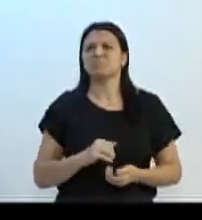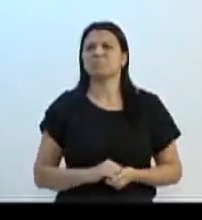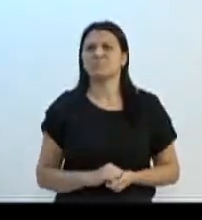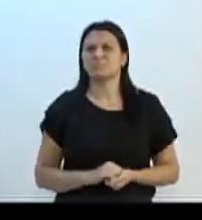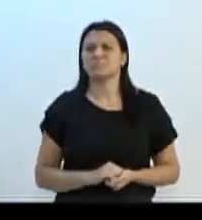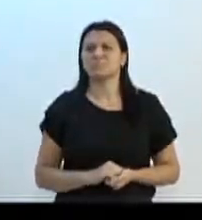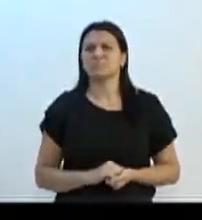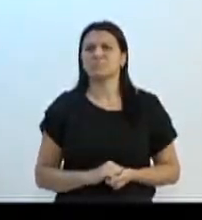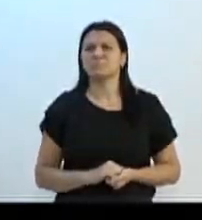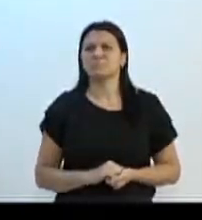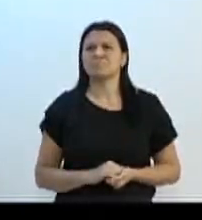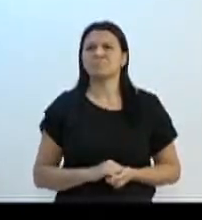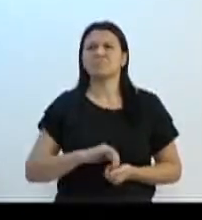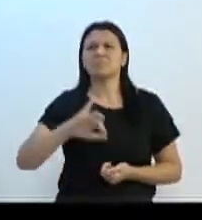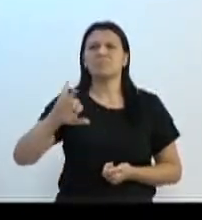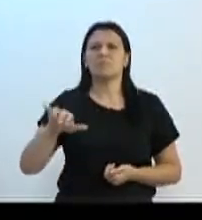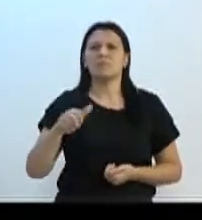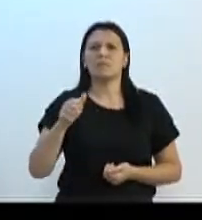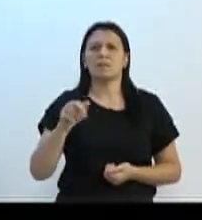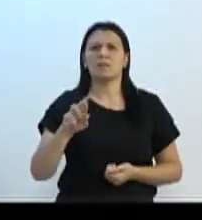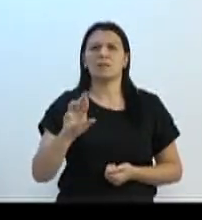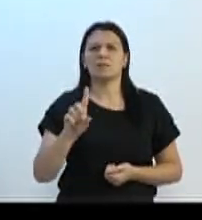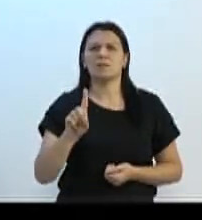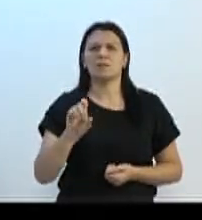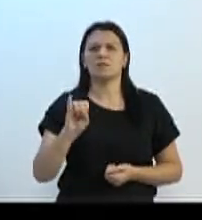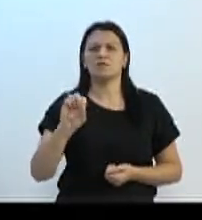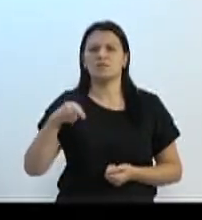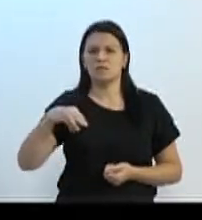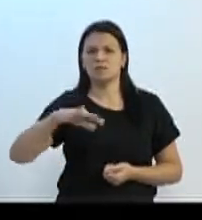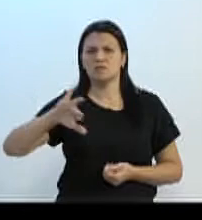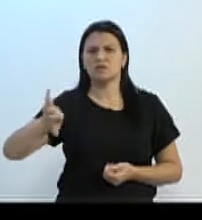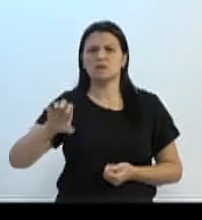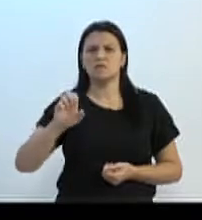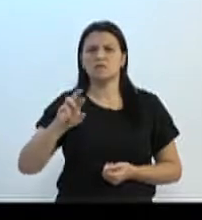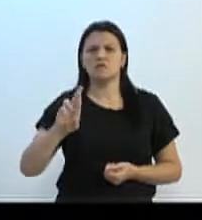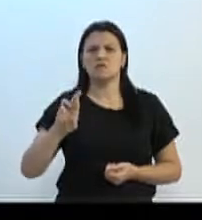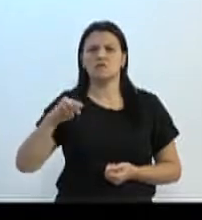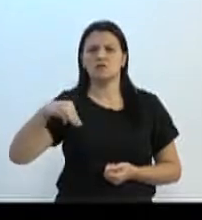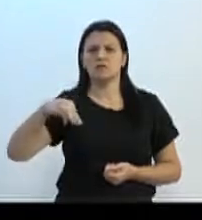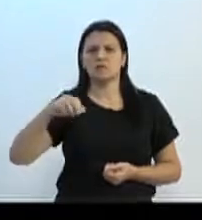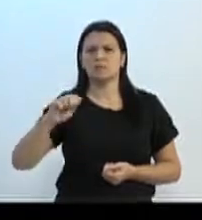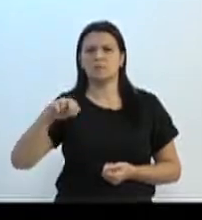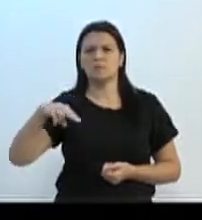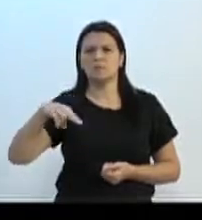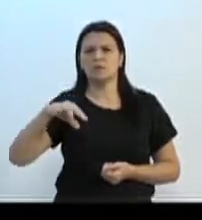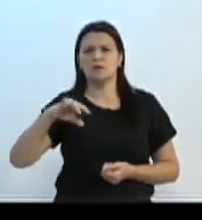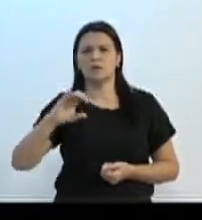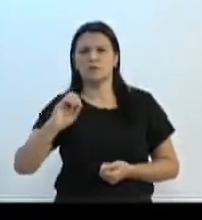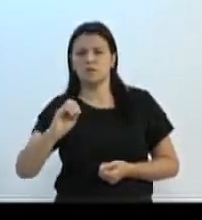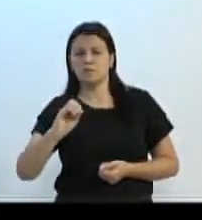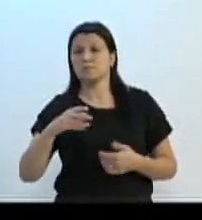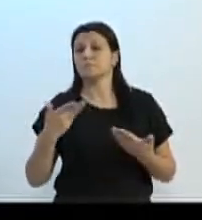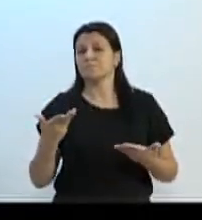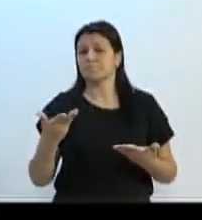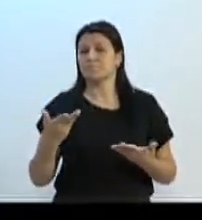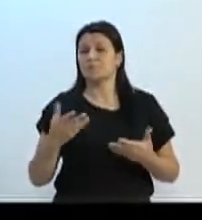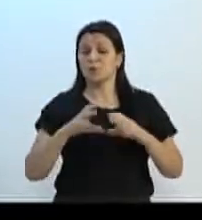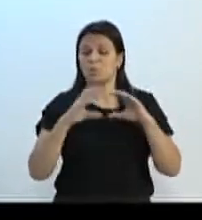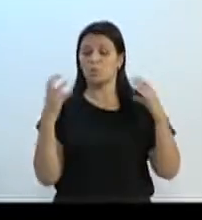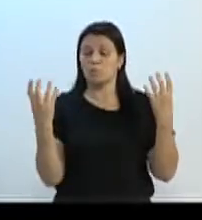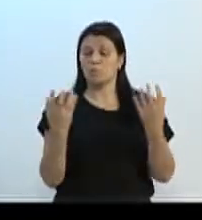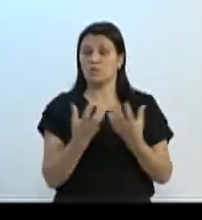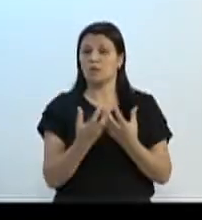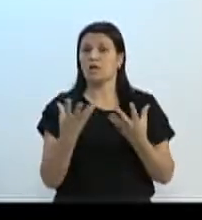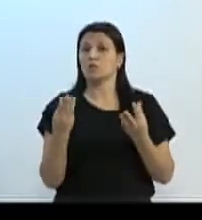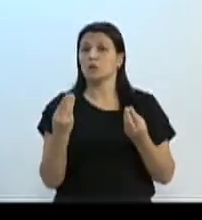no Jardim Germânico, Angela Graz, na toda essa região. Comunidade grande, populosa, onde as mães e os pais têm dificuldade de não ter